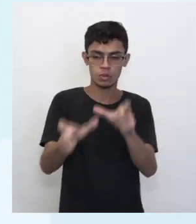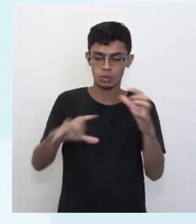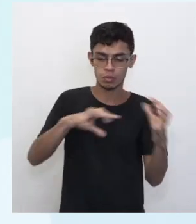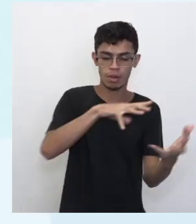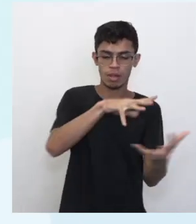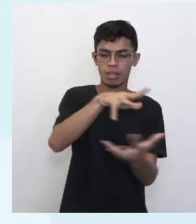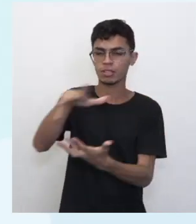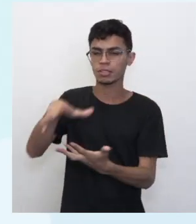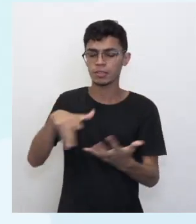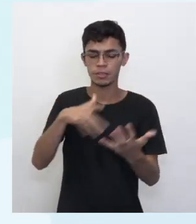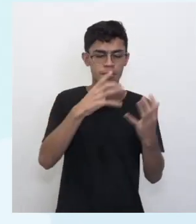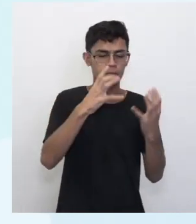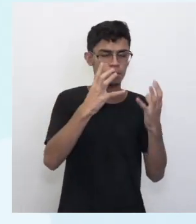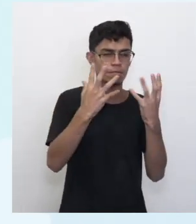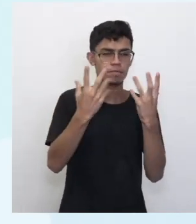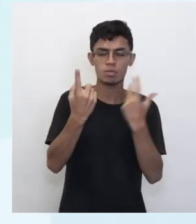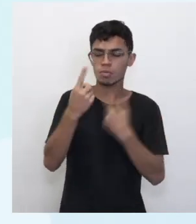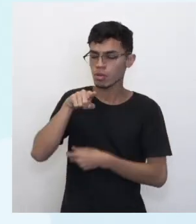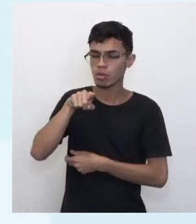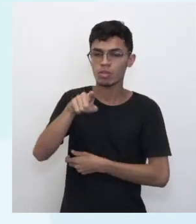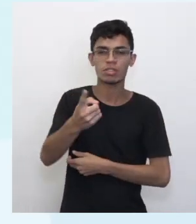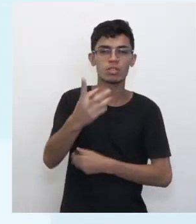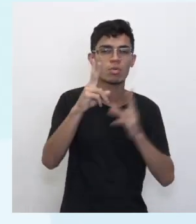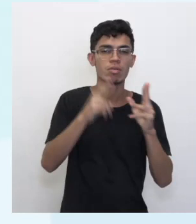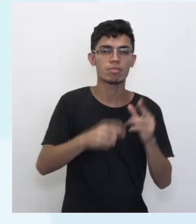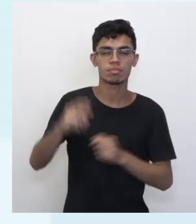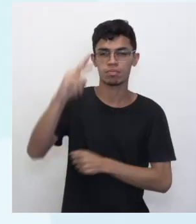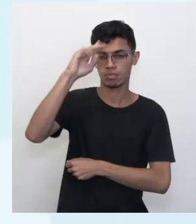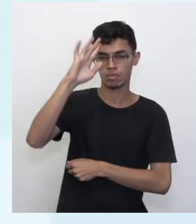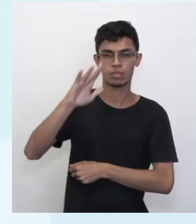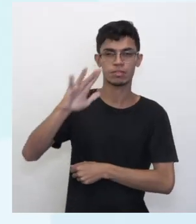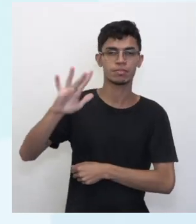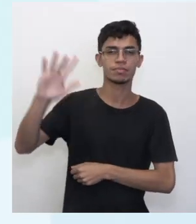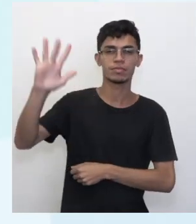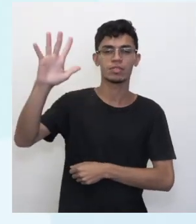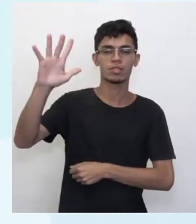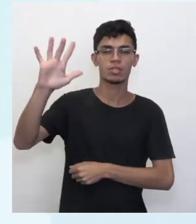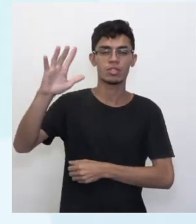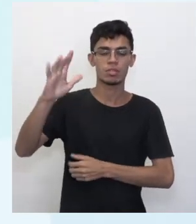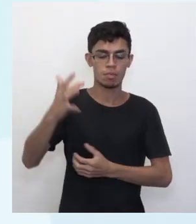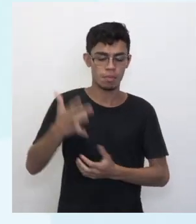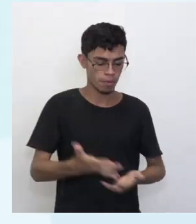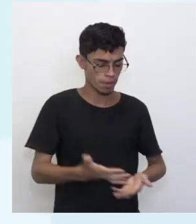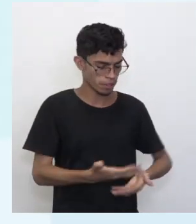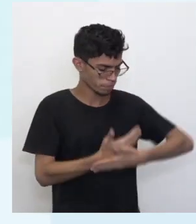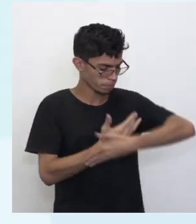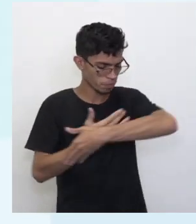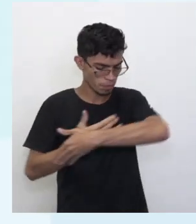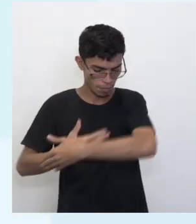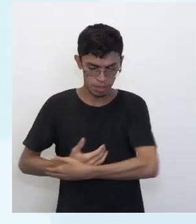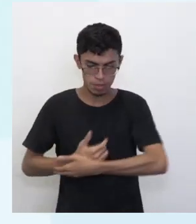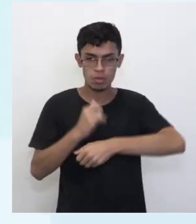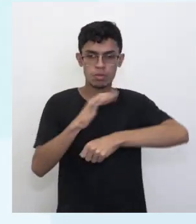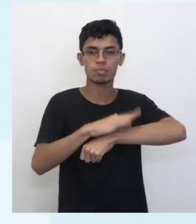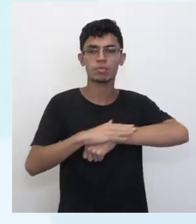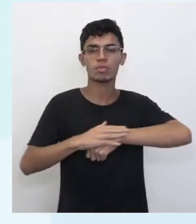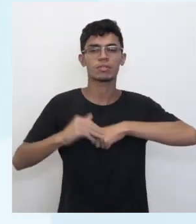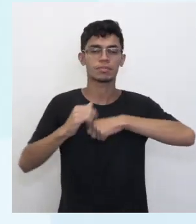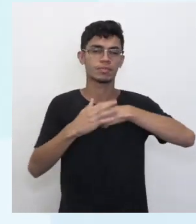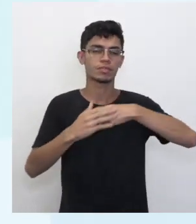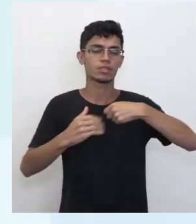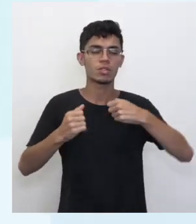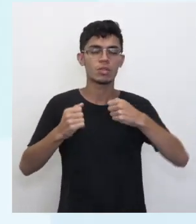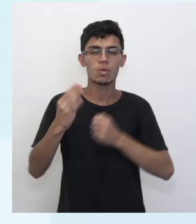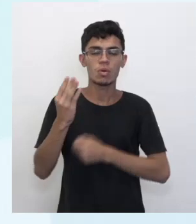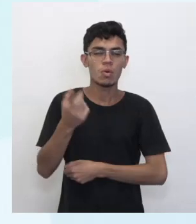reais quanto a nossa imaginação. Bastava um colo, um carinho e o remédio era beijo e proteção.